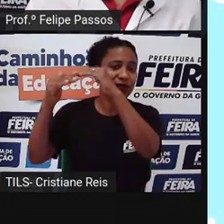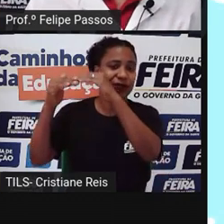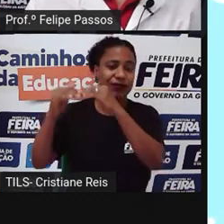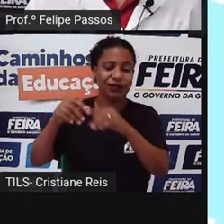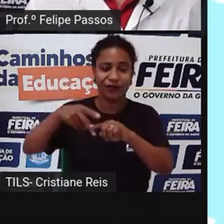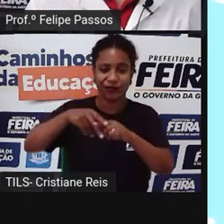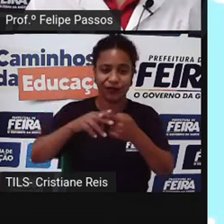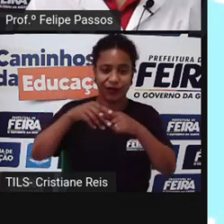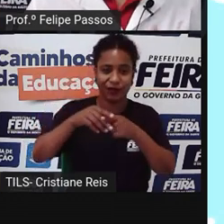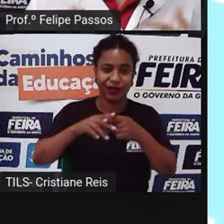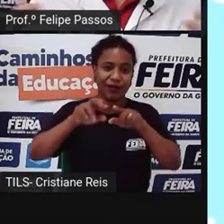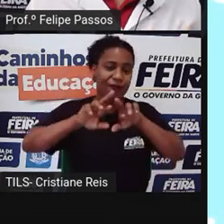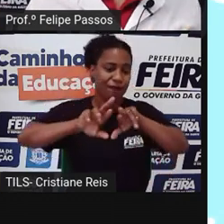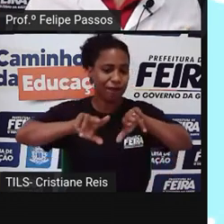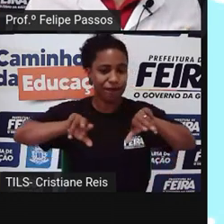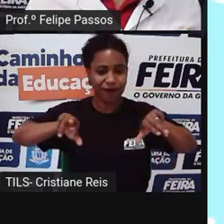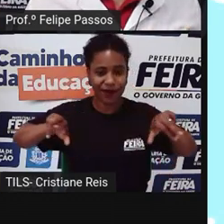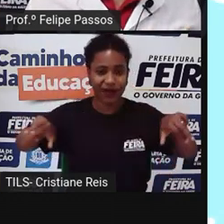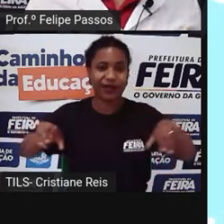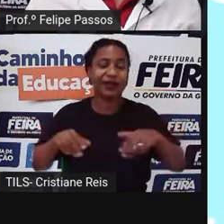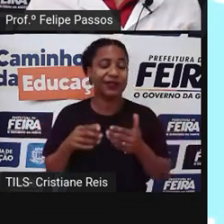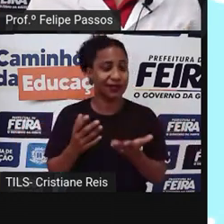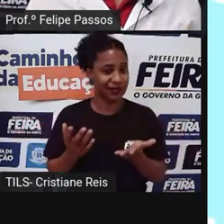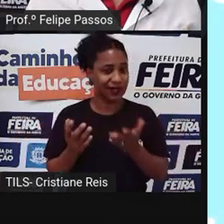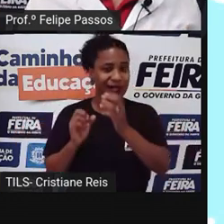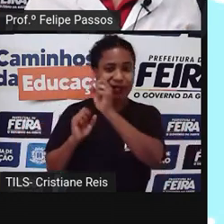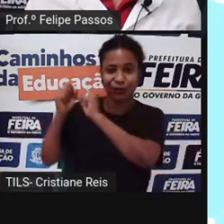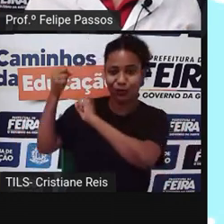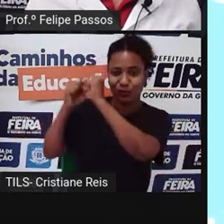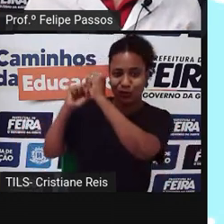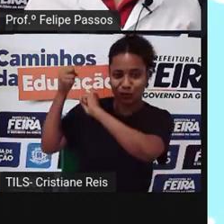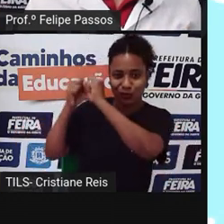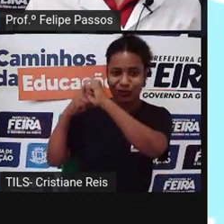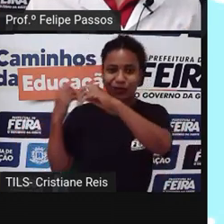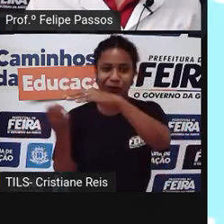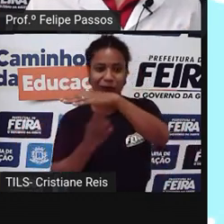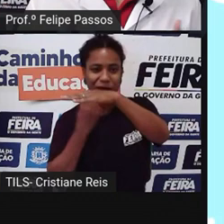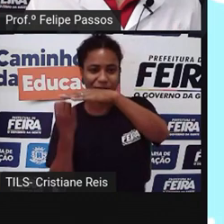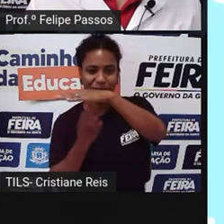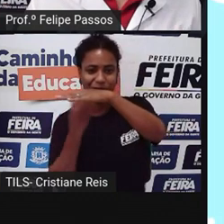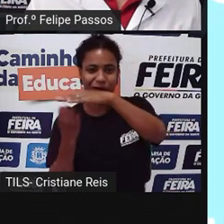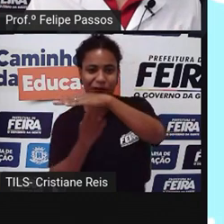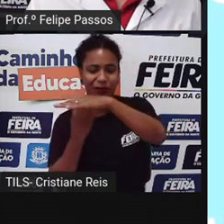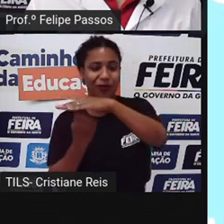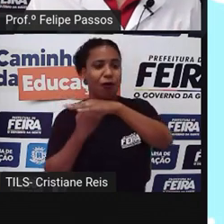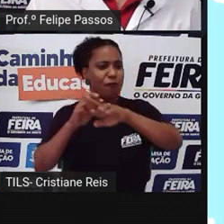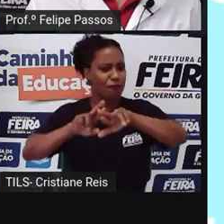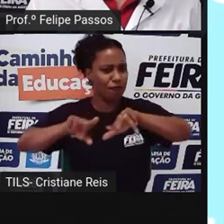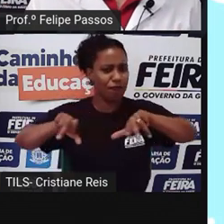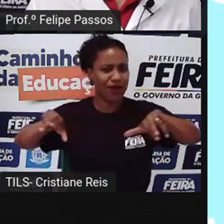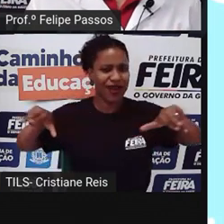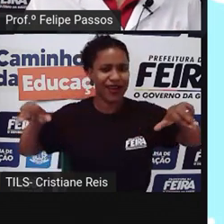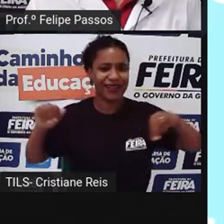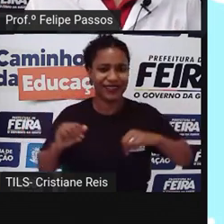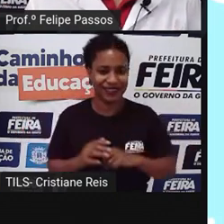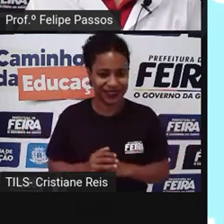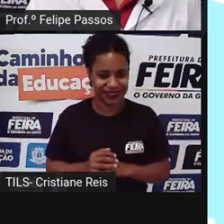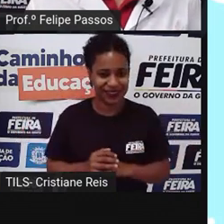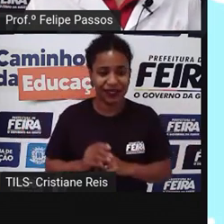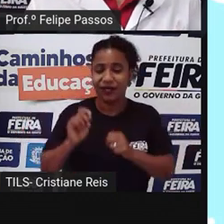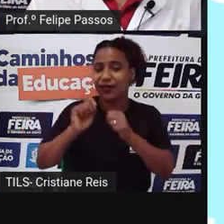O mundo passou a conhecer as indústrias que não existiam antes. Então você produz em larga escala, em grande quantidade,